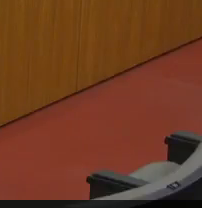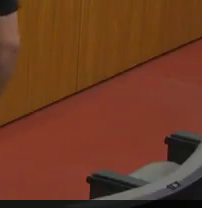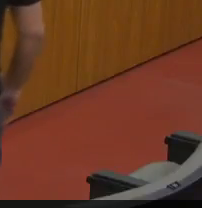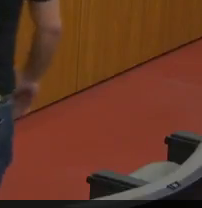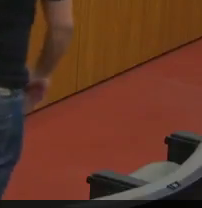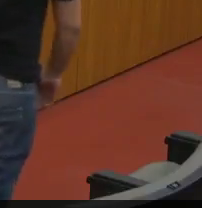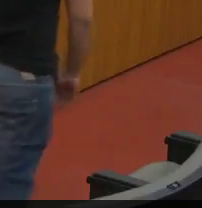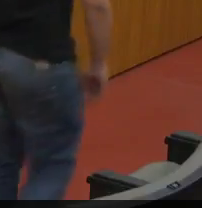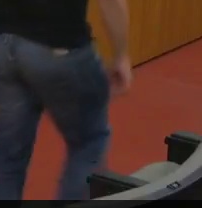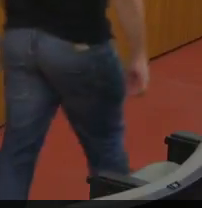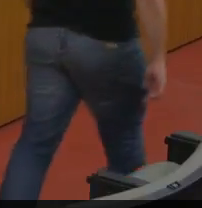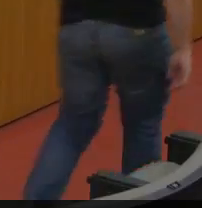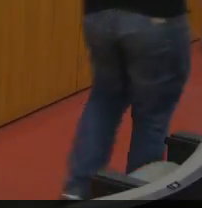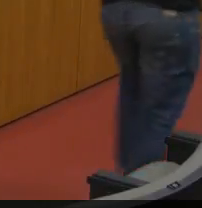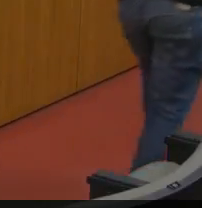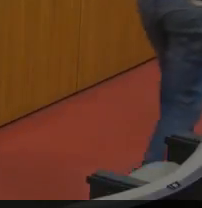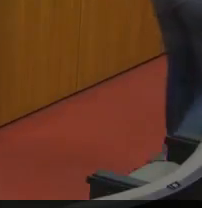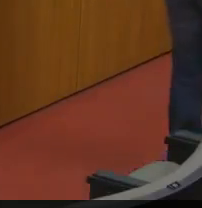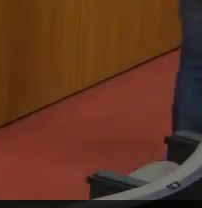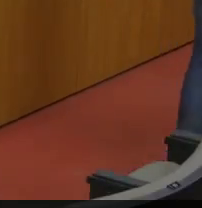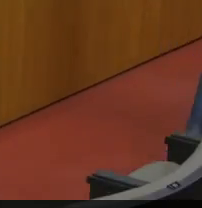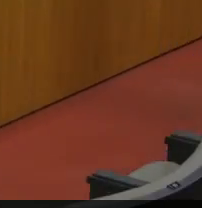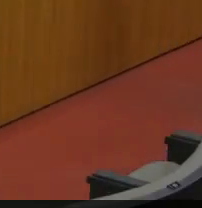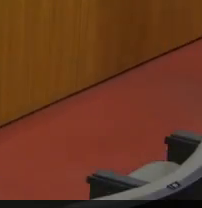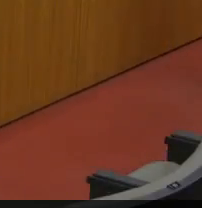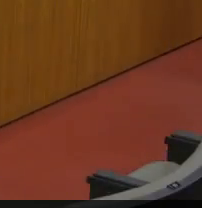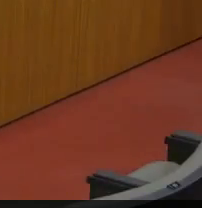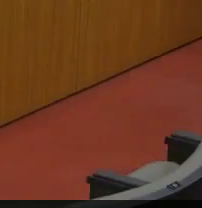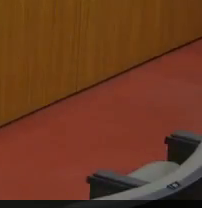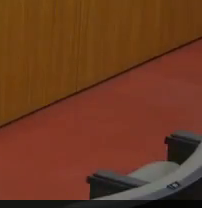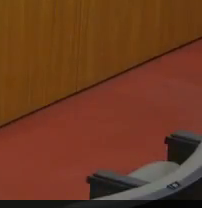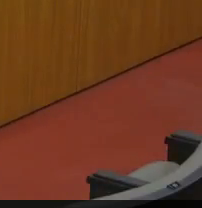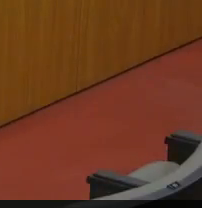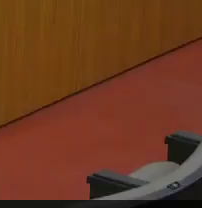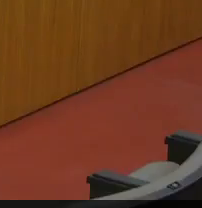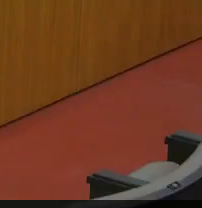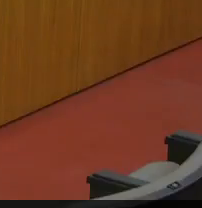Pode ser. O senhor é outro aí. Não, tem outro aqui, mas...